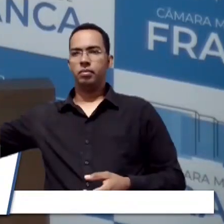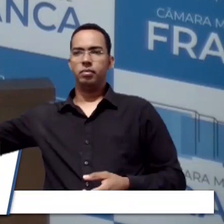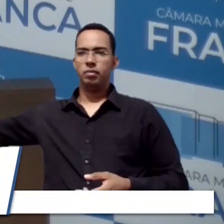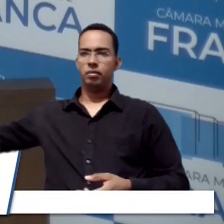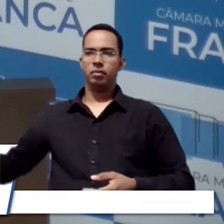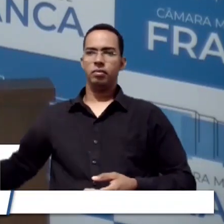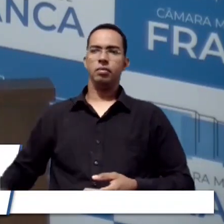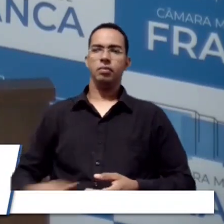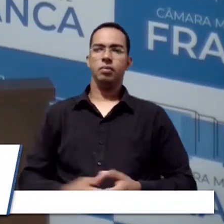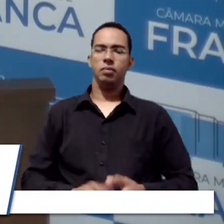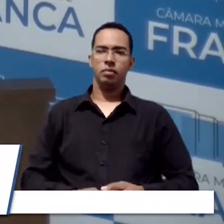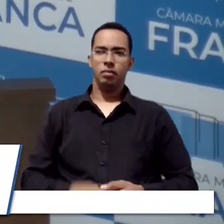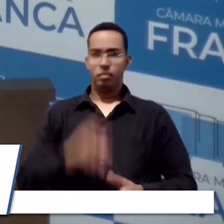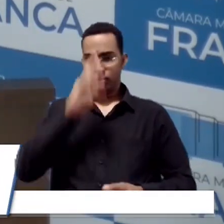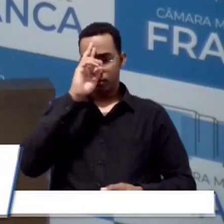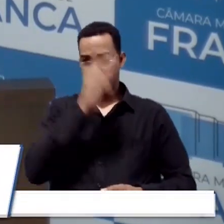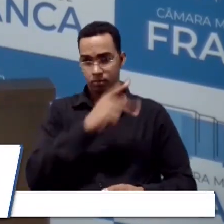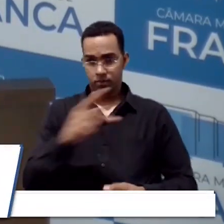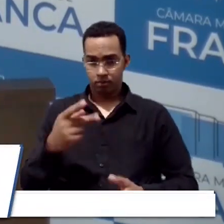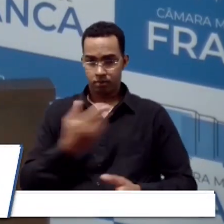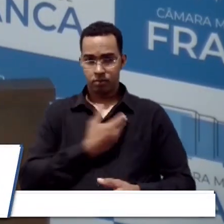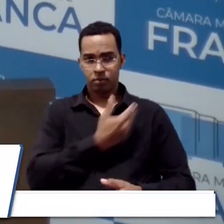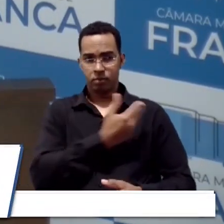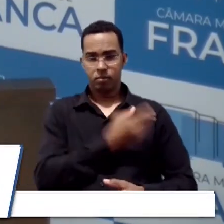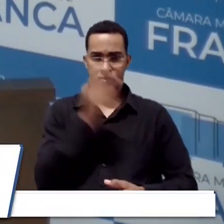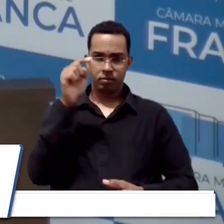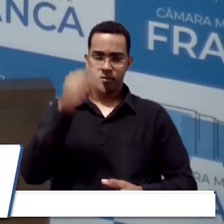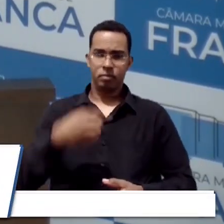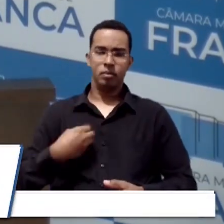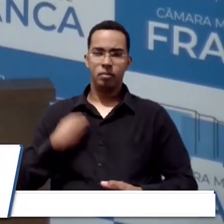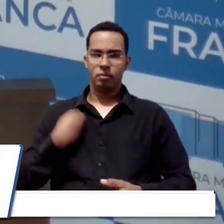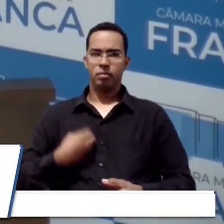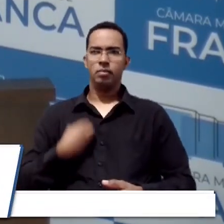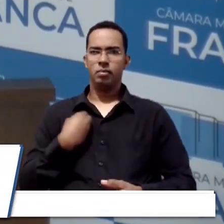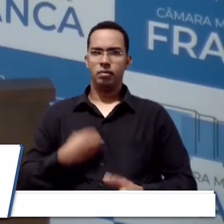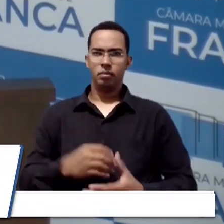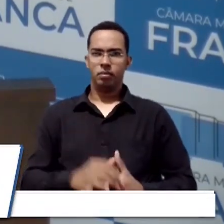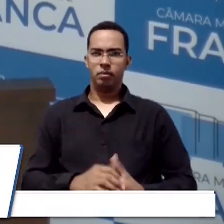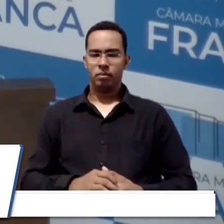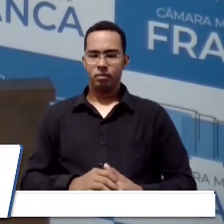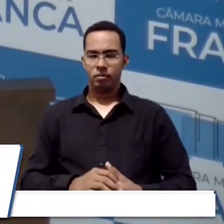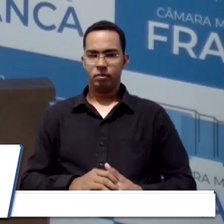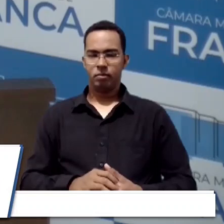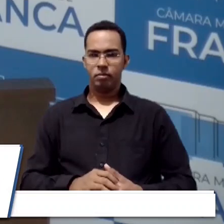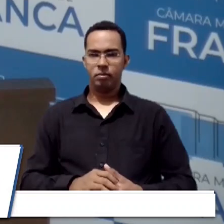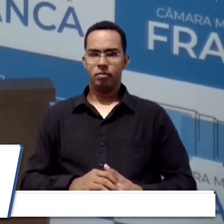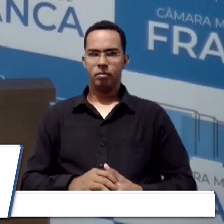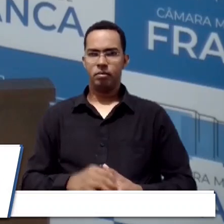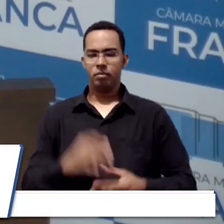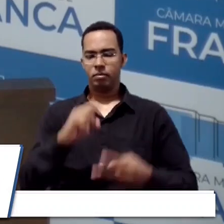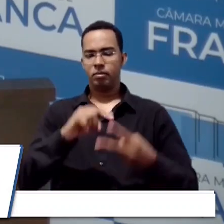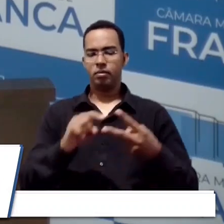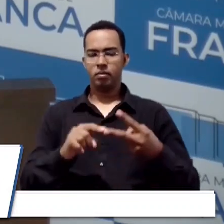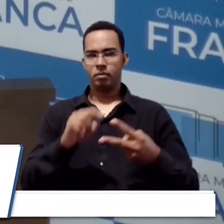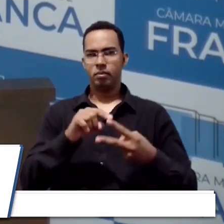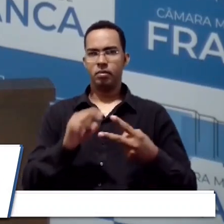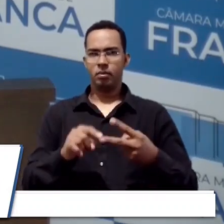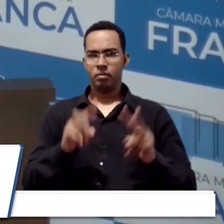Sr. Presidente, nobres pares, público aqui presente, dois assuntos me trazem à tribuna.